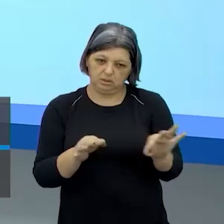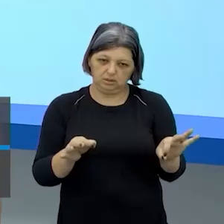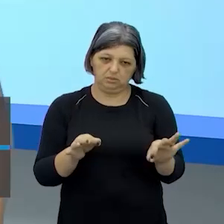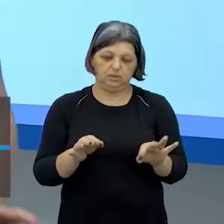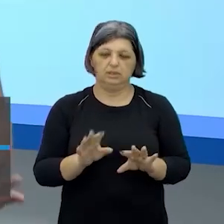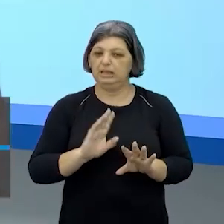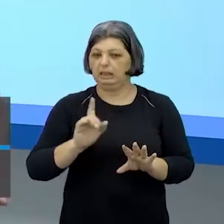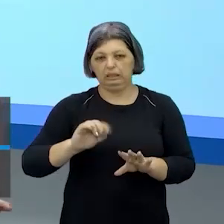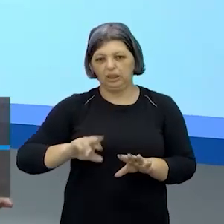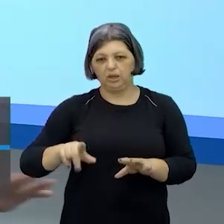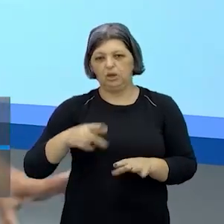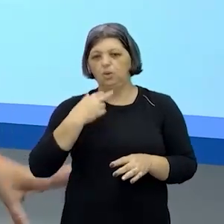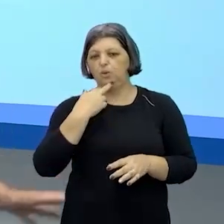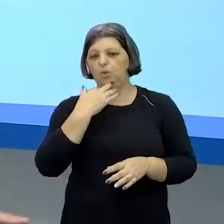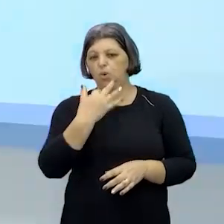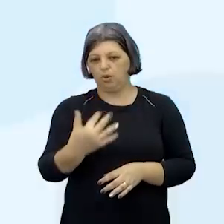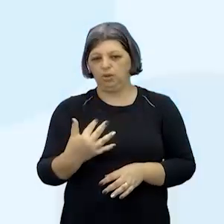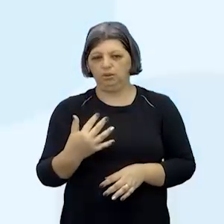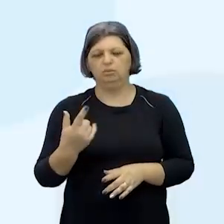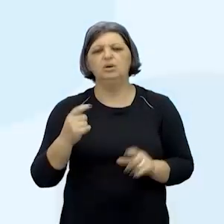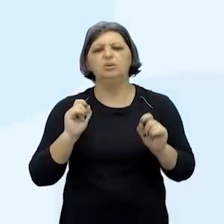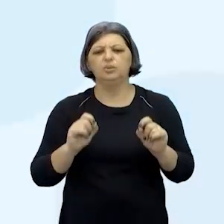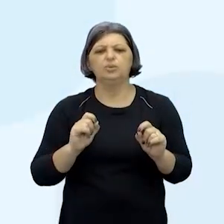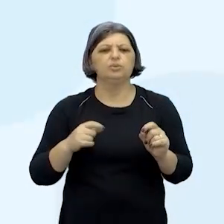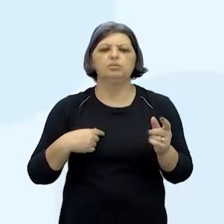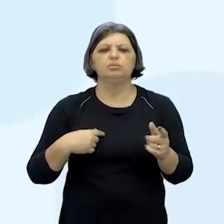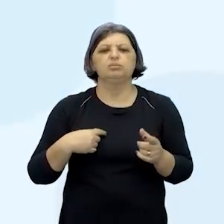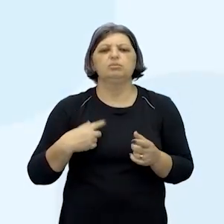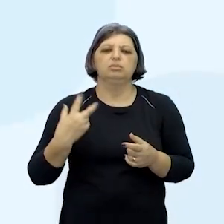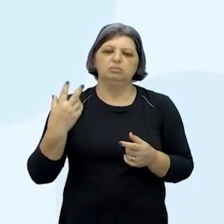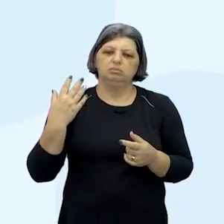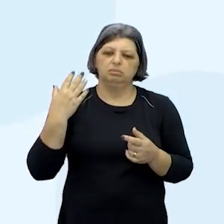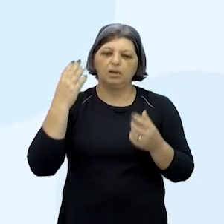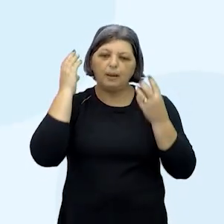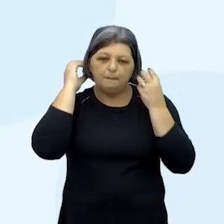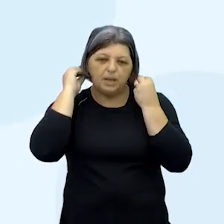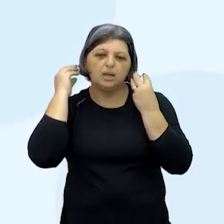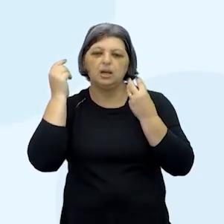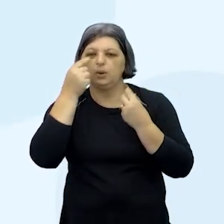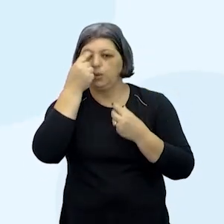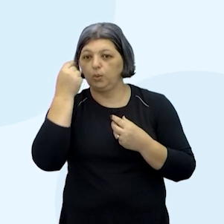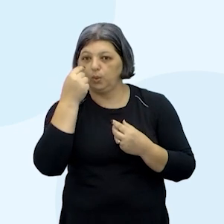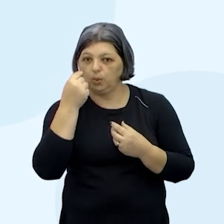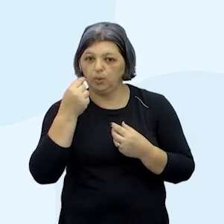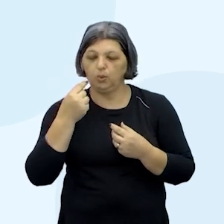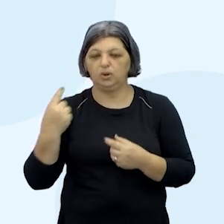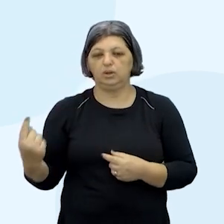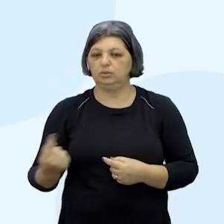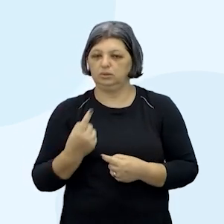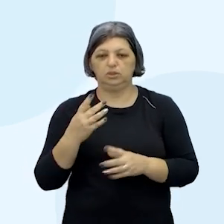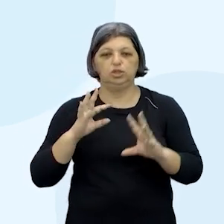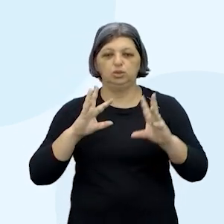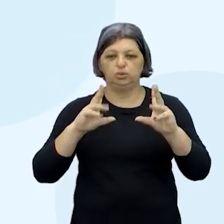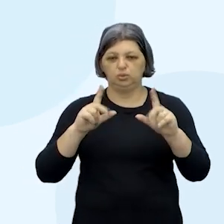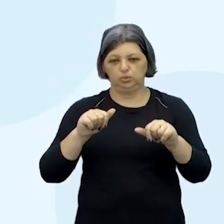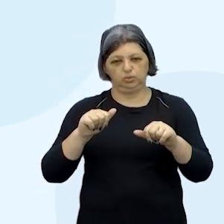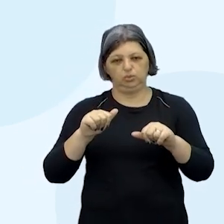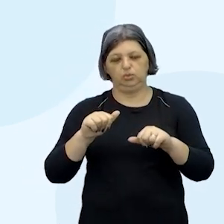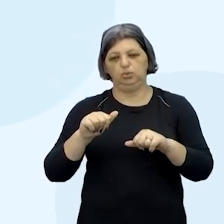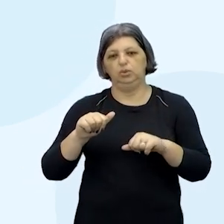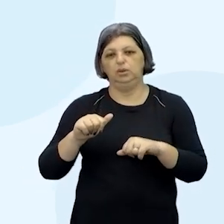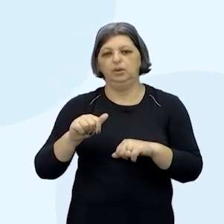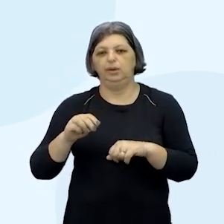para o próximo elementos físicos cor de cabelo cor dos olhos a altura eu vou ficar tudo no castanho e altura média